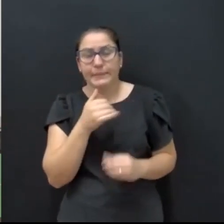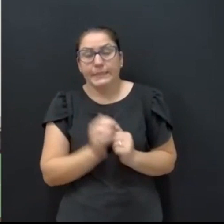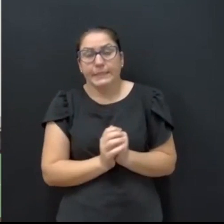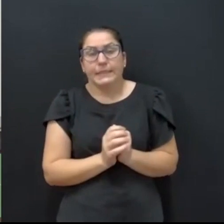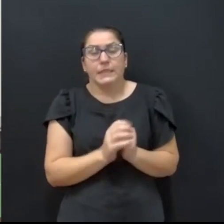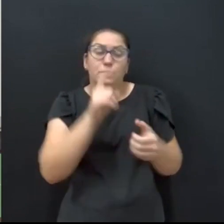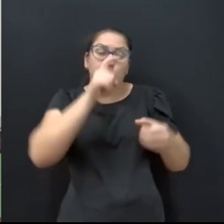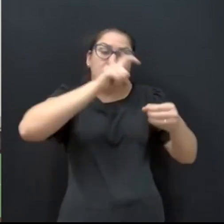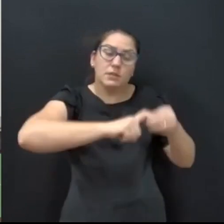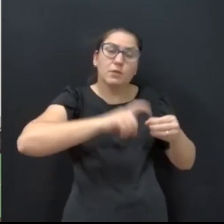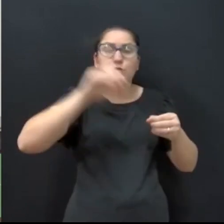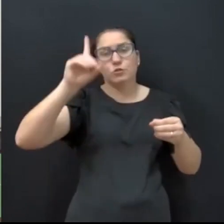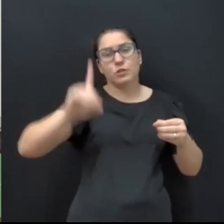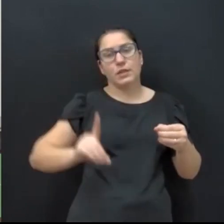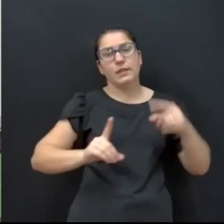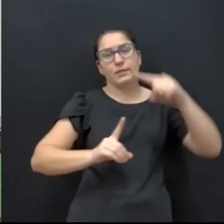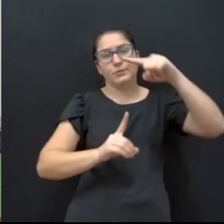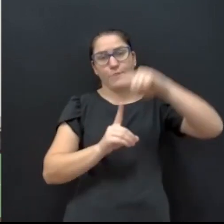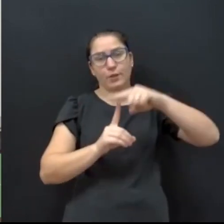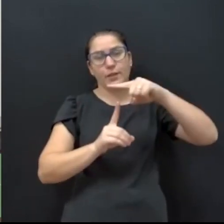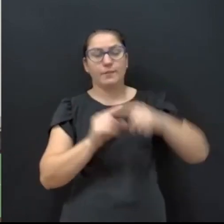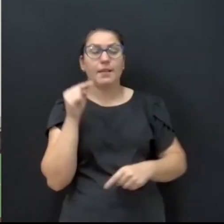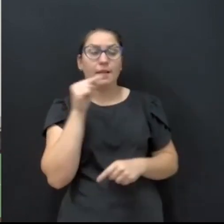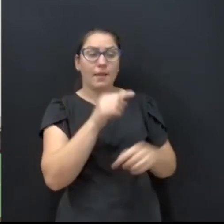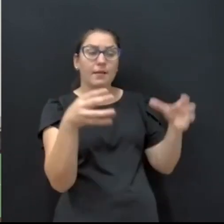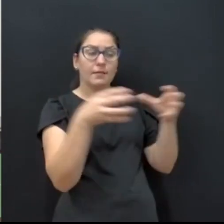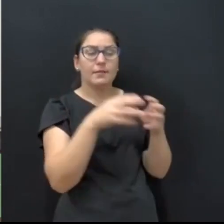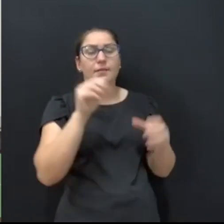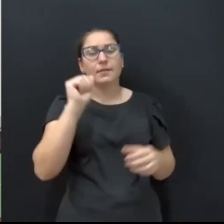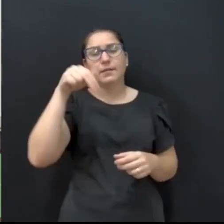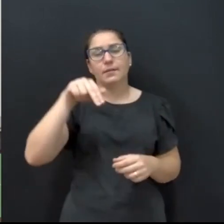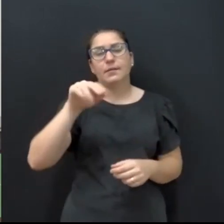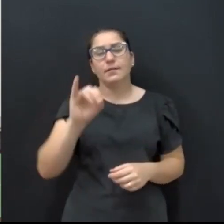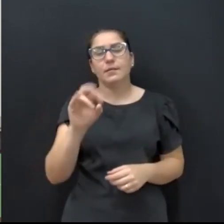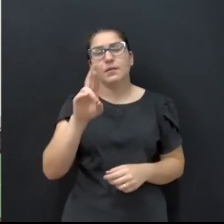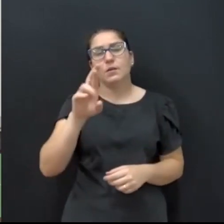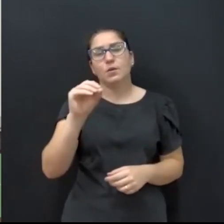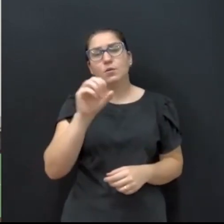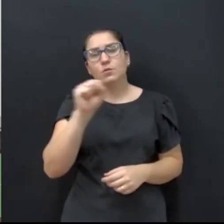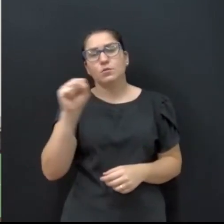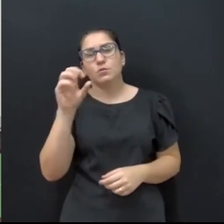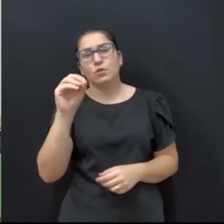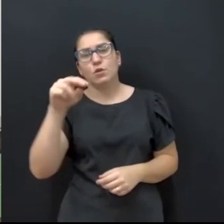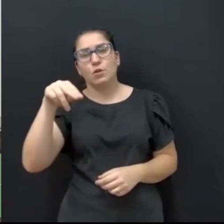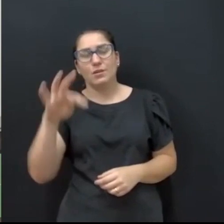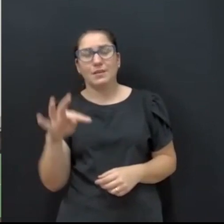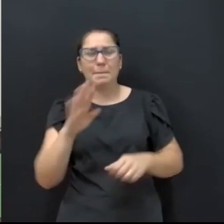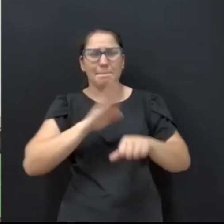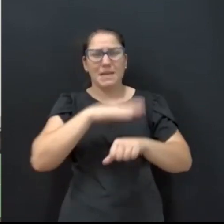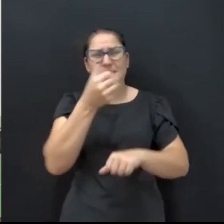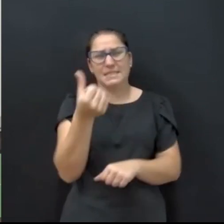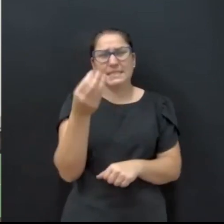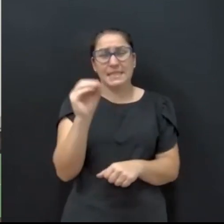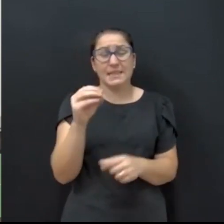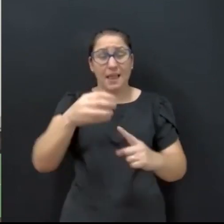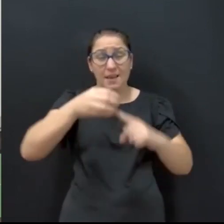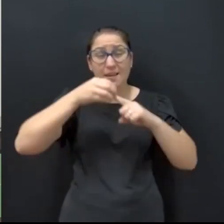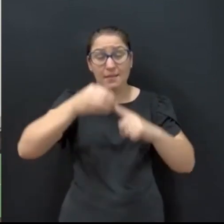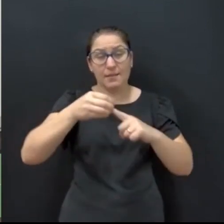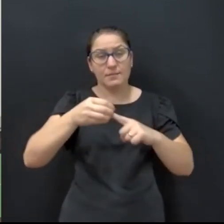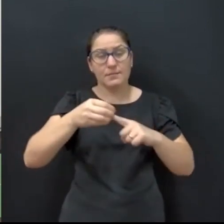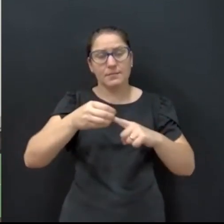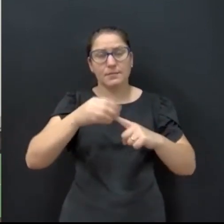Associação Direita de Toledo lá na fazenda da Anne Rossoni e tinha mais de 60 líderes